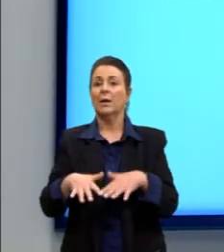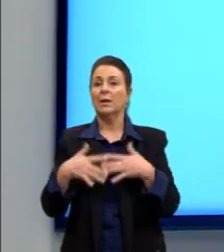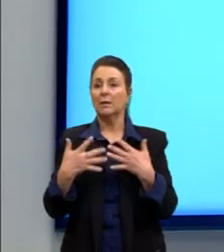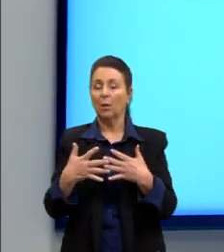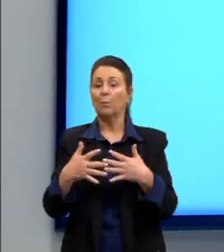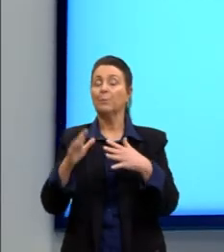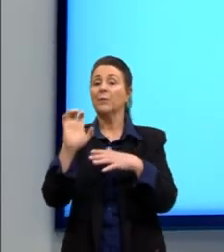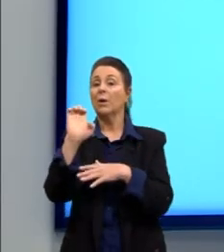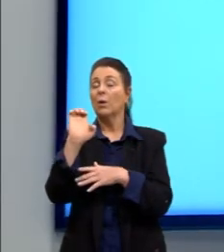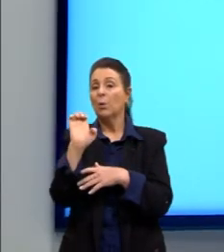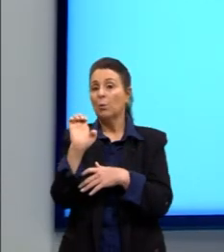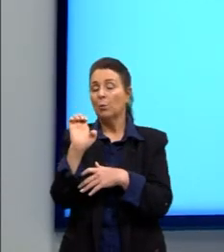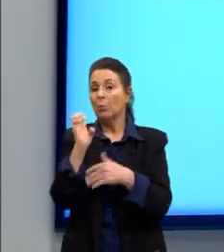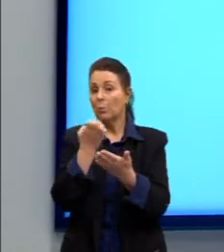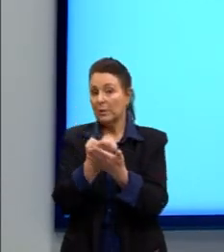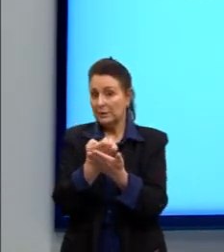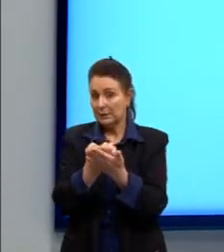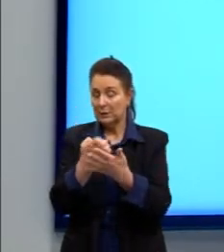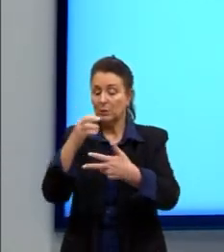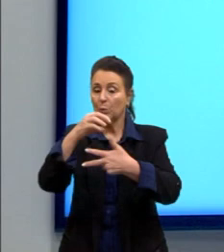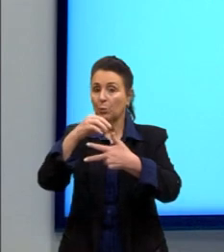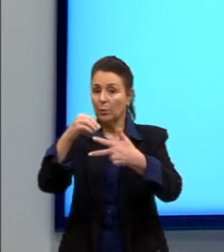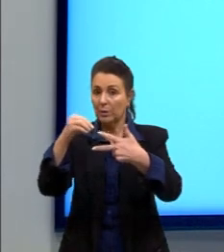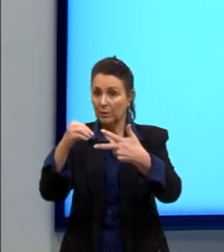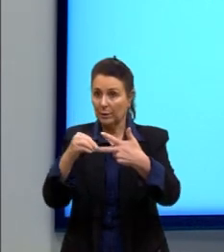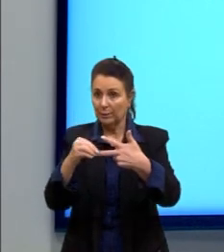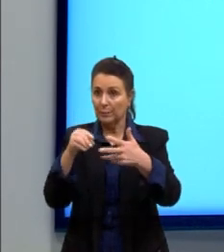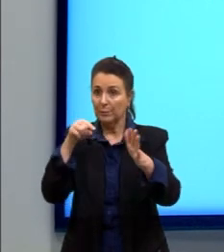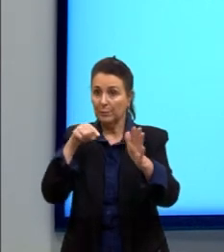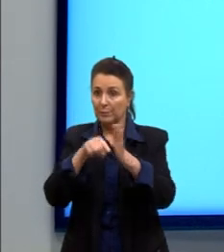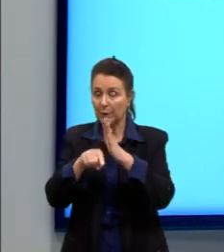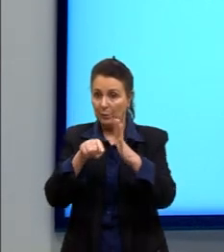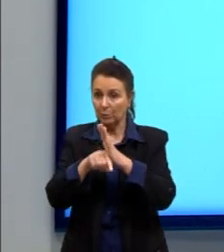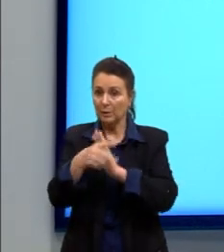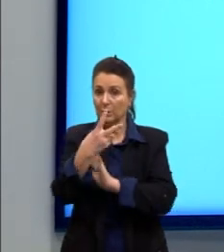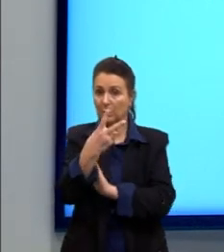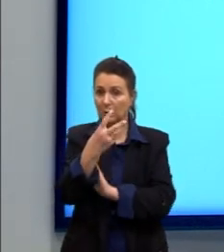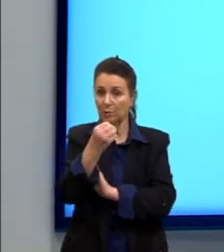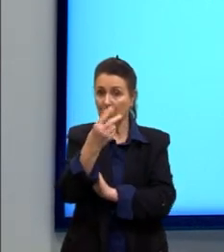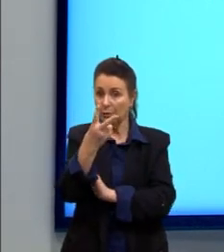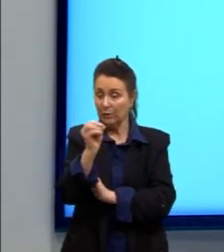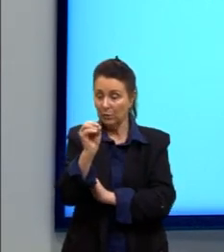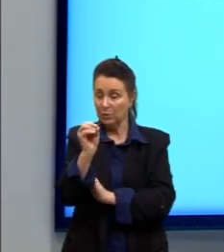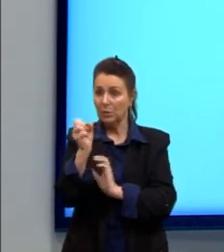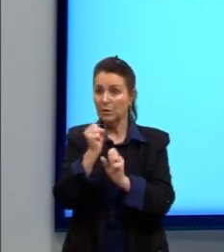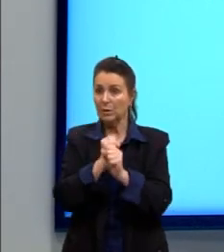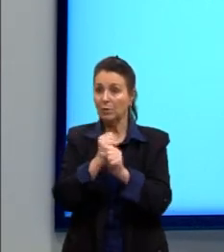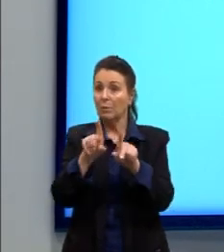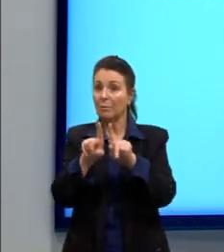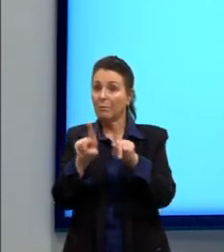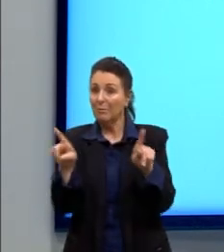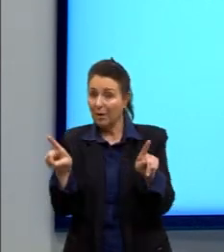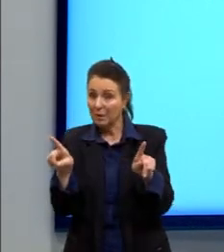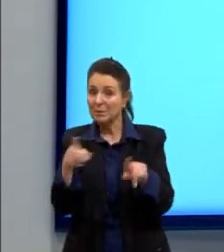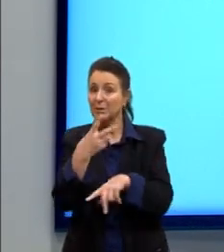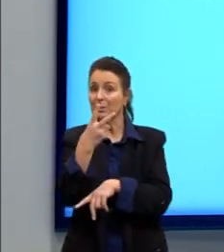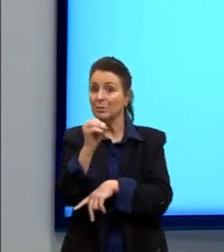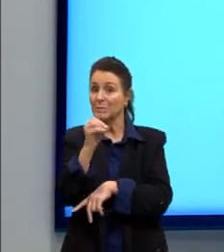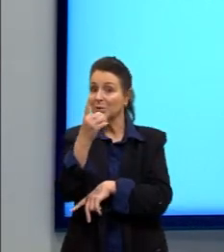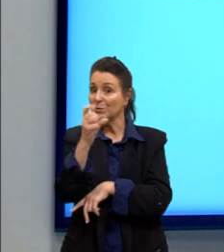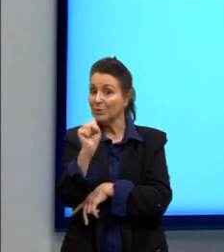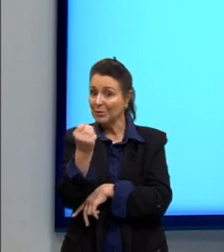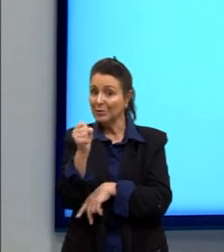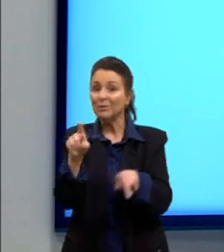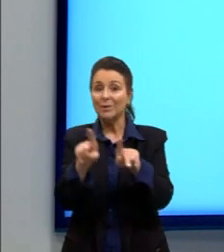do Enem certo? para a gente praticar essa questão ela é do Enem de 2020 mas ela também está presente no Enem de